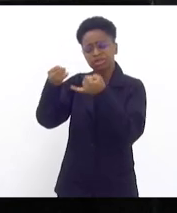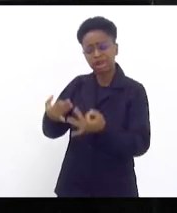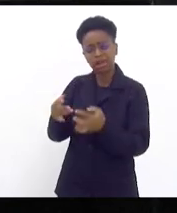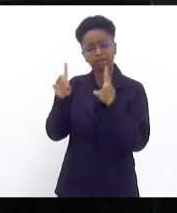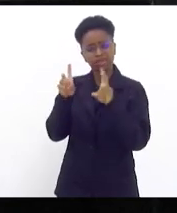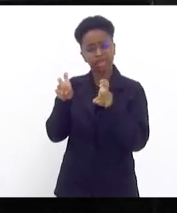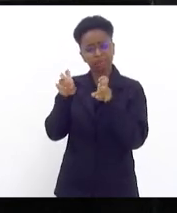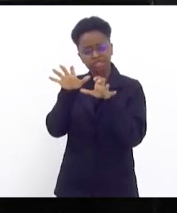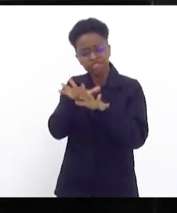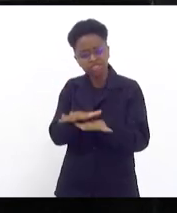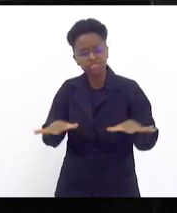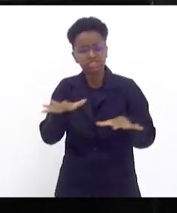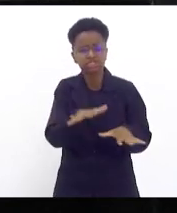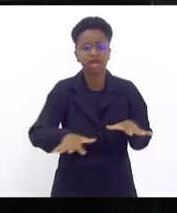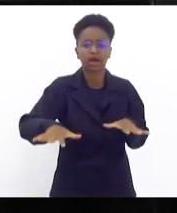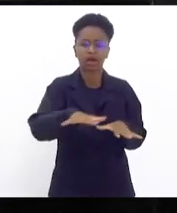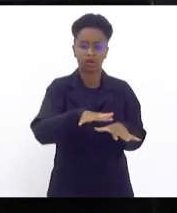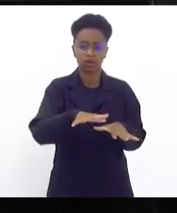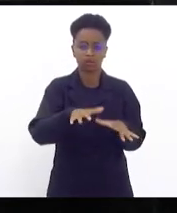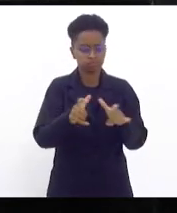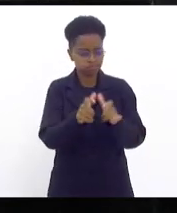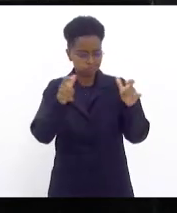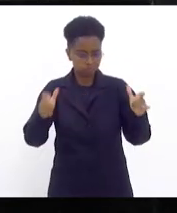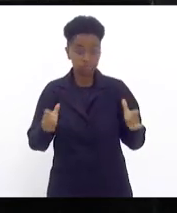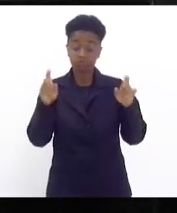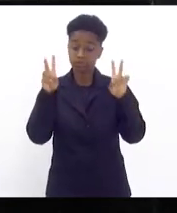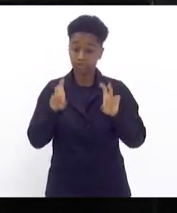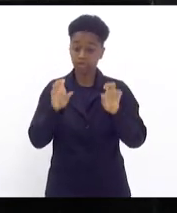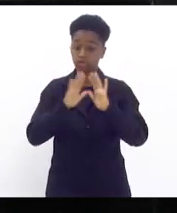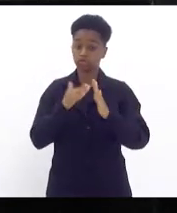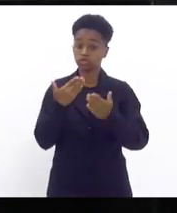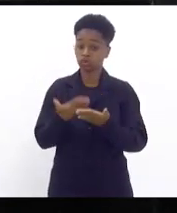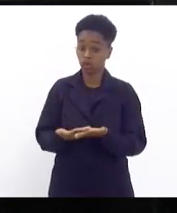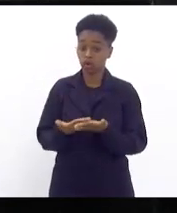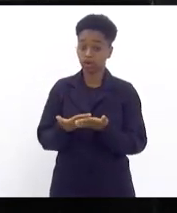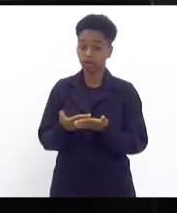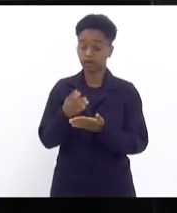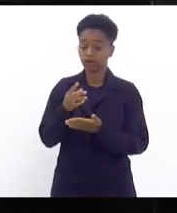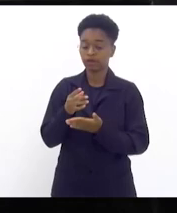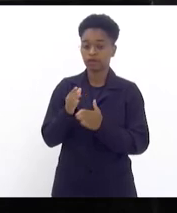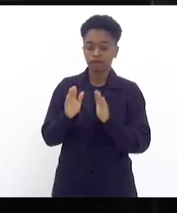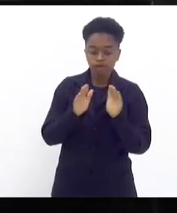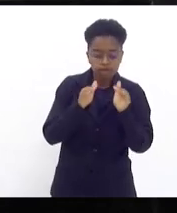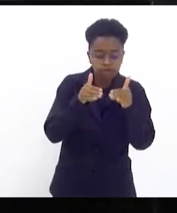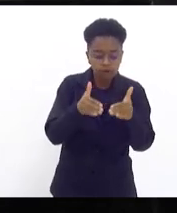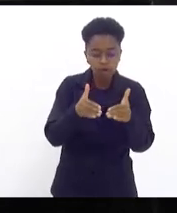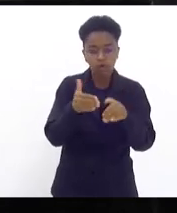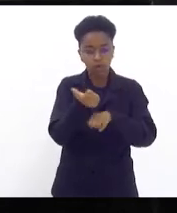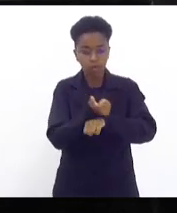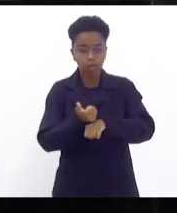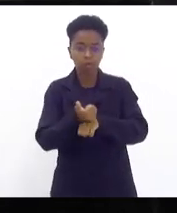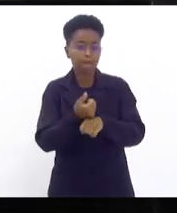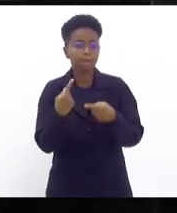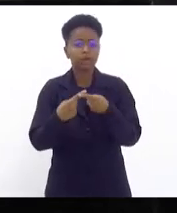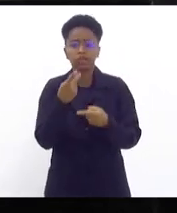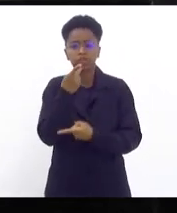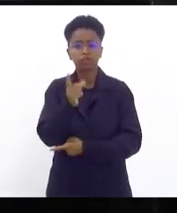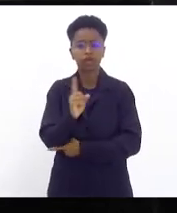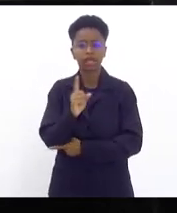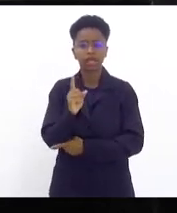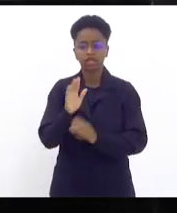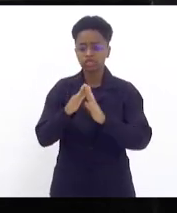ampla, um pouco mais macro, de escolas vocacionadas. Por que não falarmos em escolas